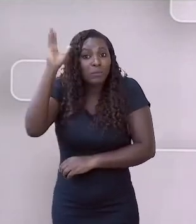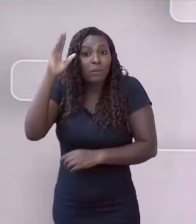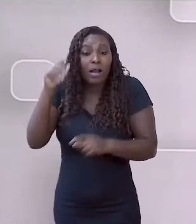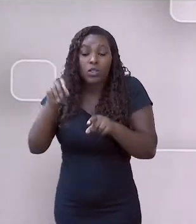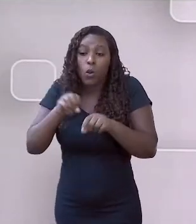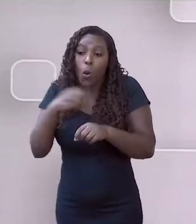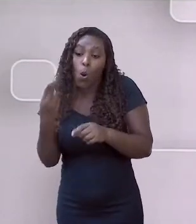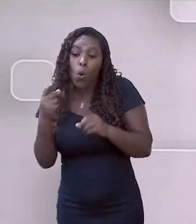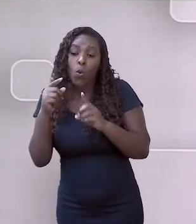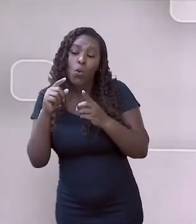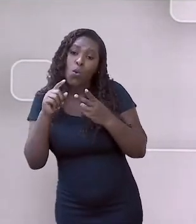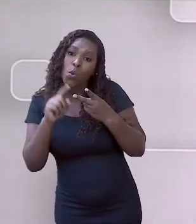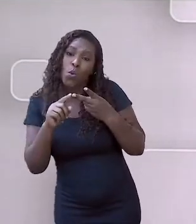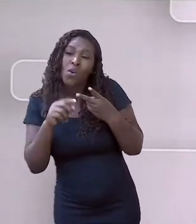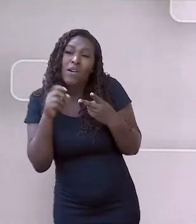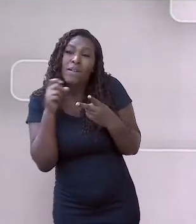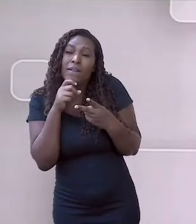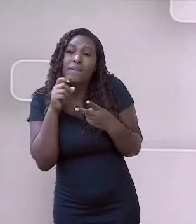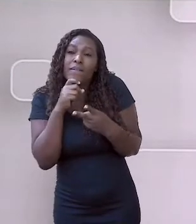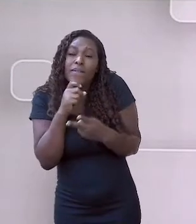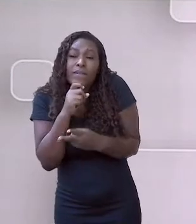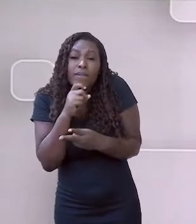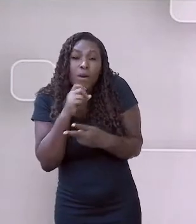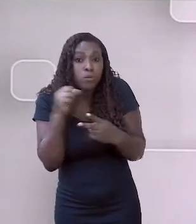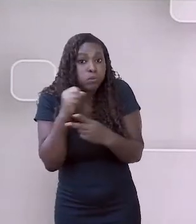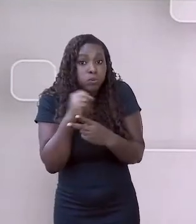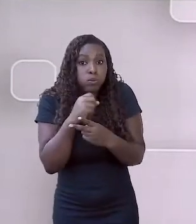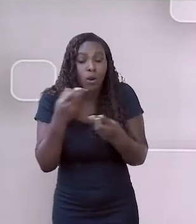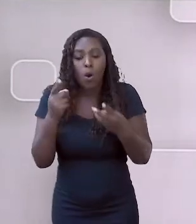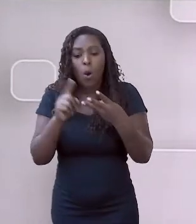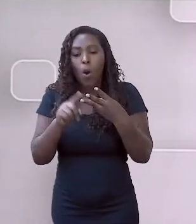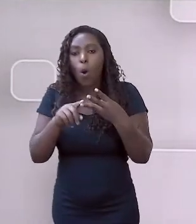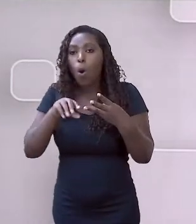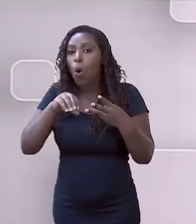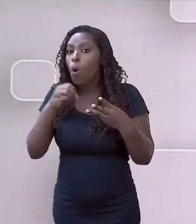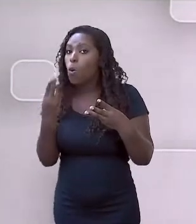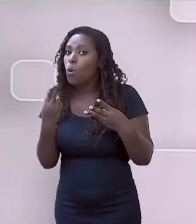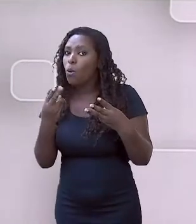São fatores fundamentais.